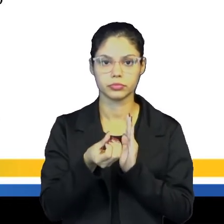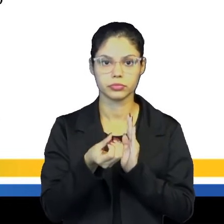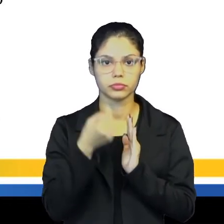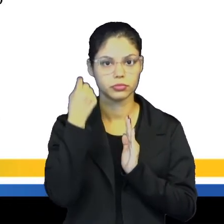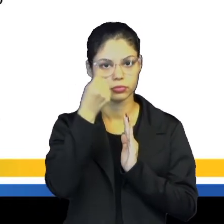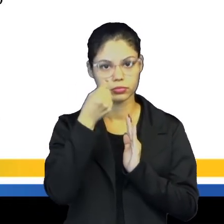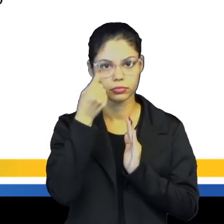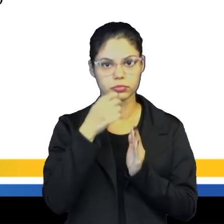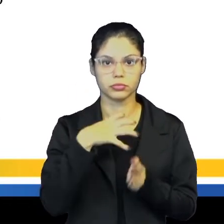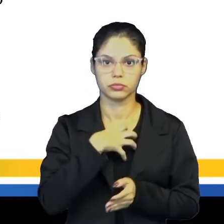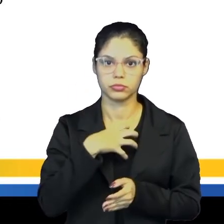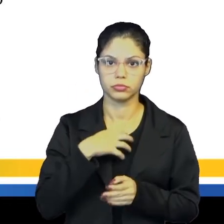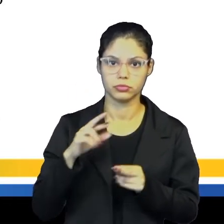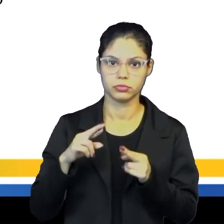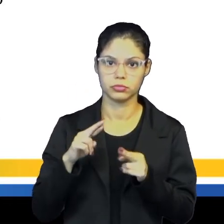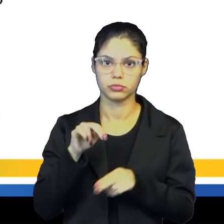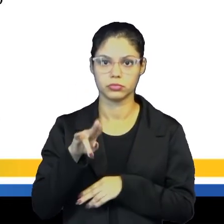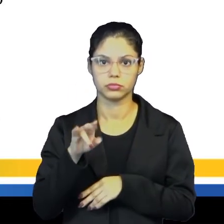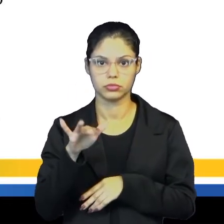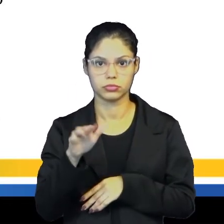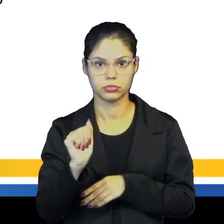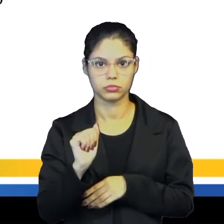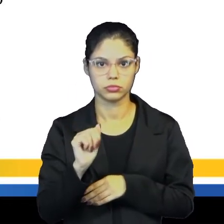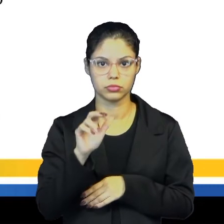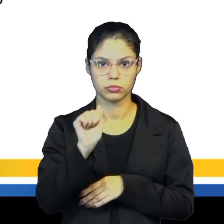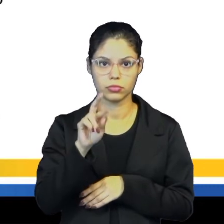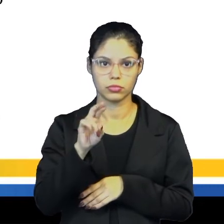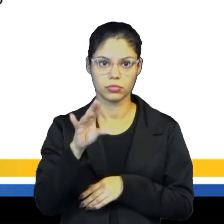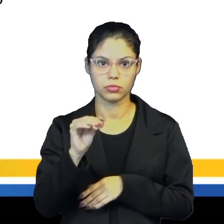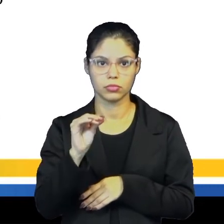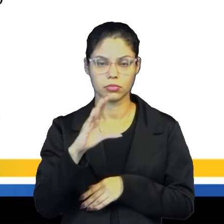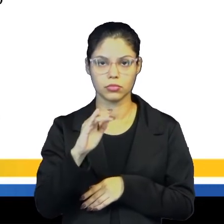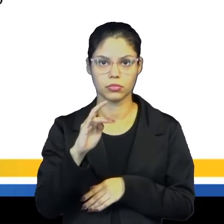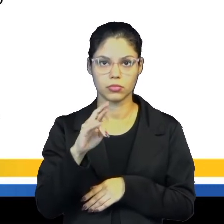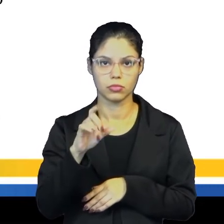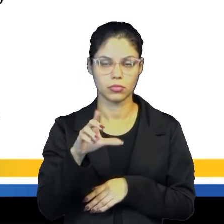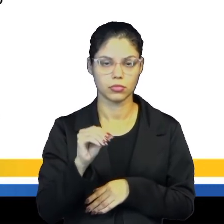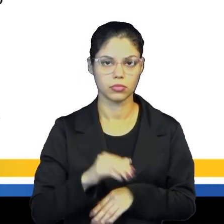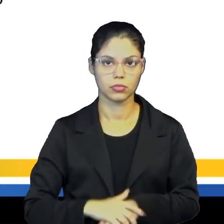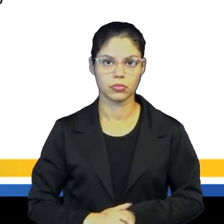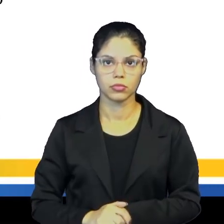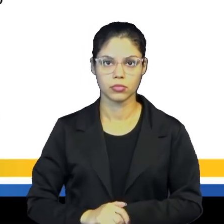XVI, na Espanha, no momento em que a união dos tronos de Aragão e Castela.